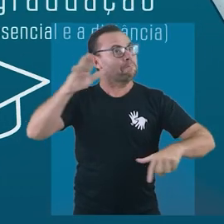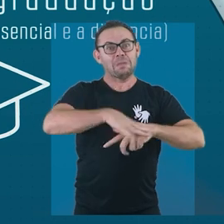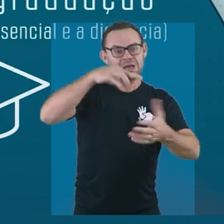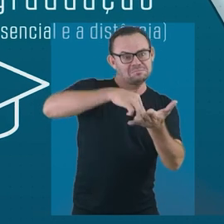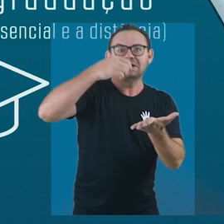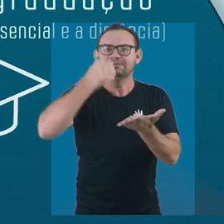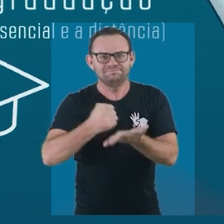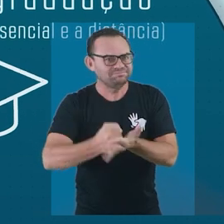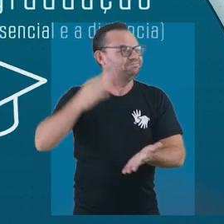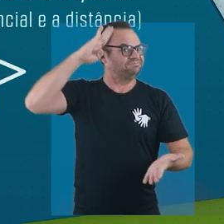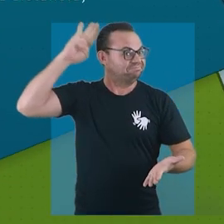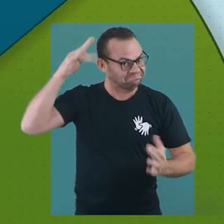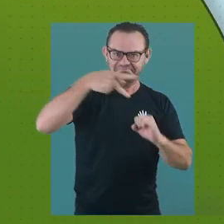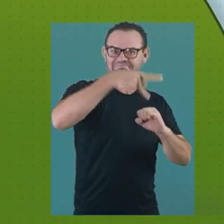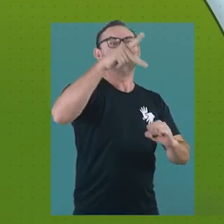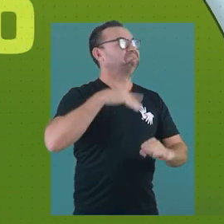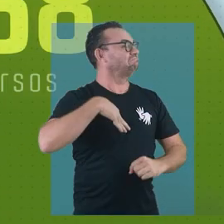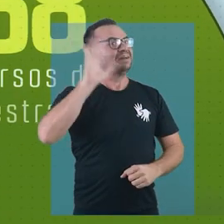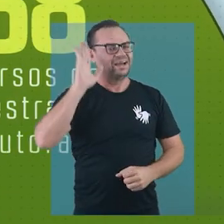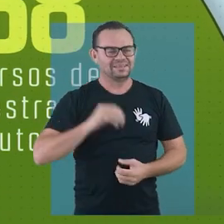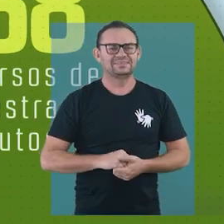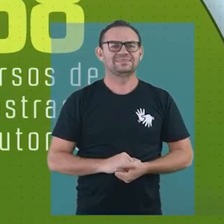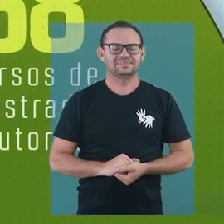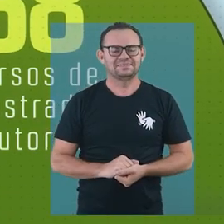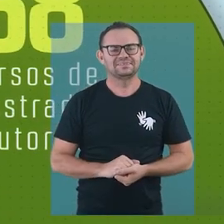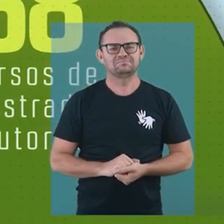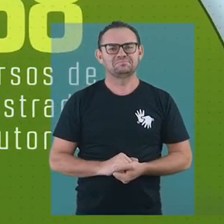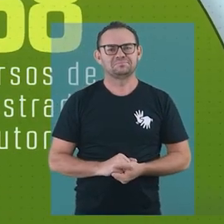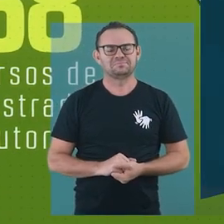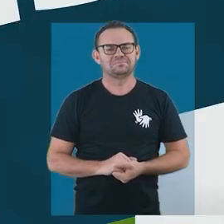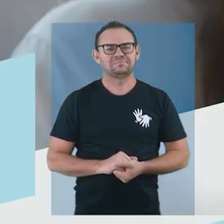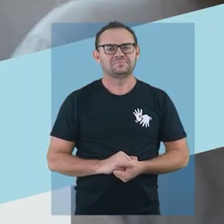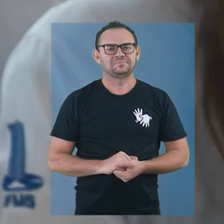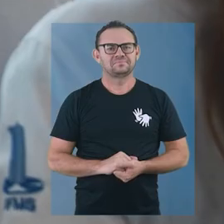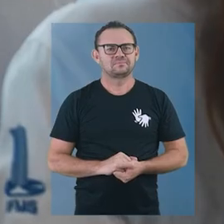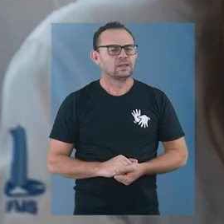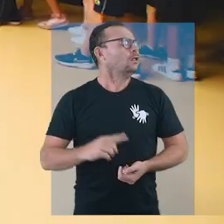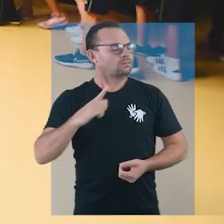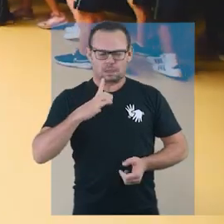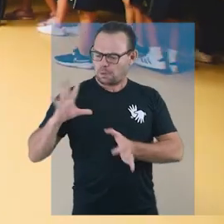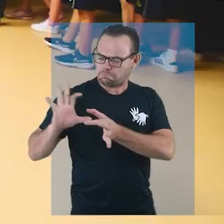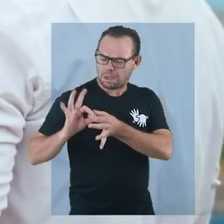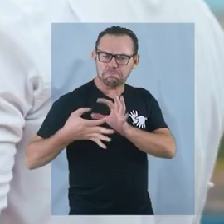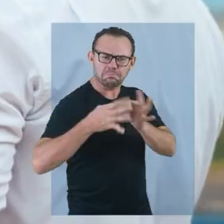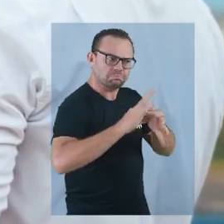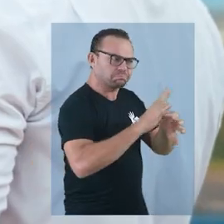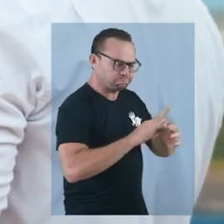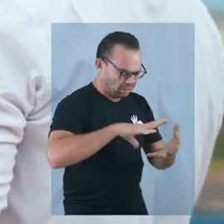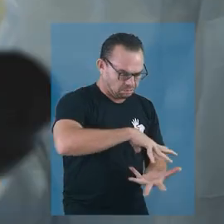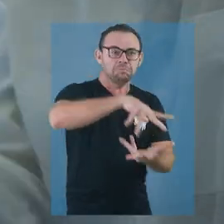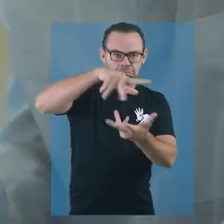após ano. Temos mais estudantes matriculados, tanto na graduação quanto na pós-graduação. Estamos